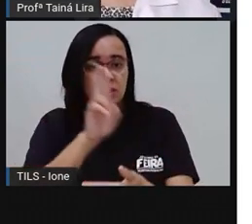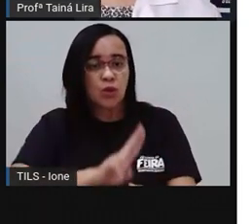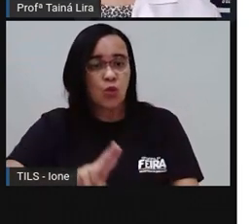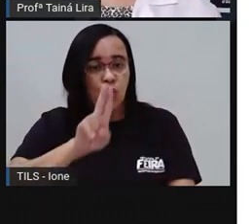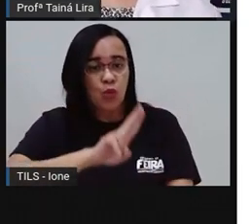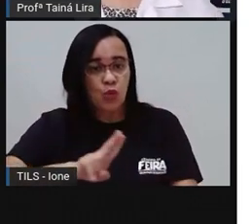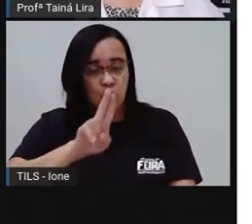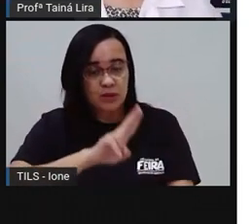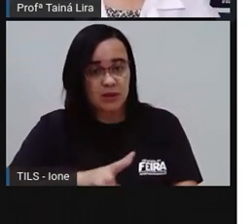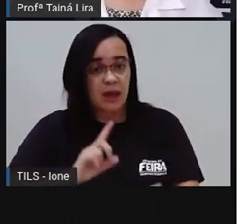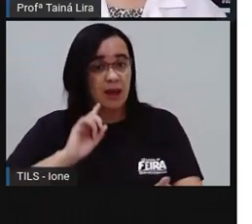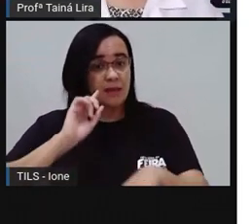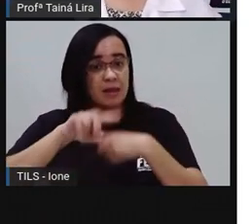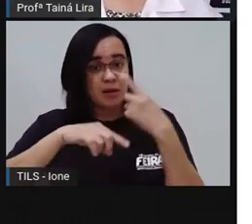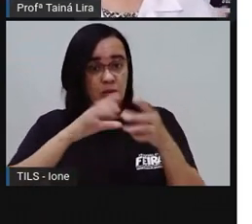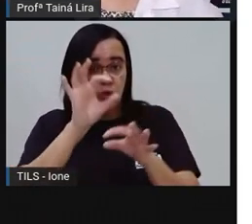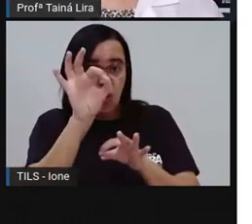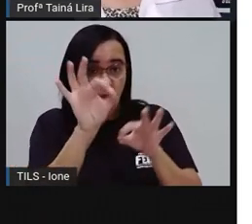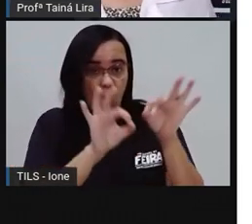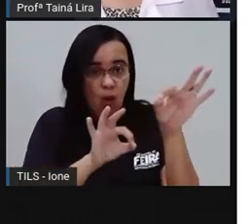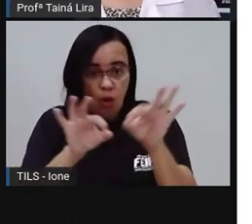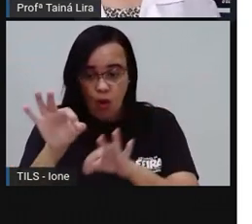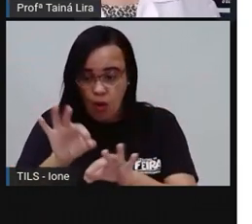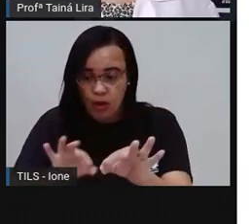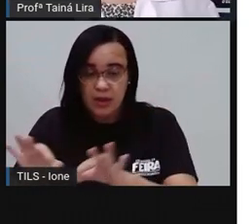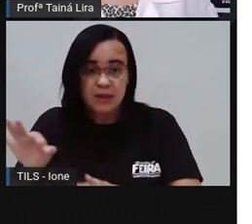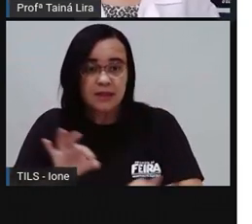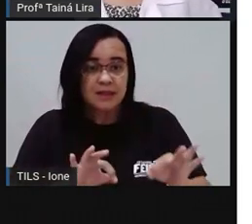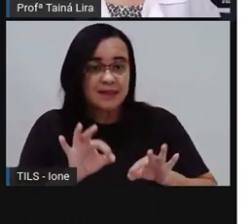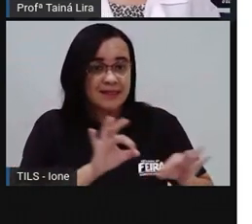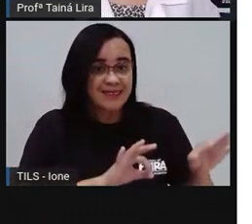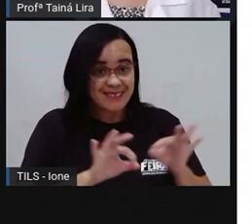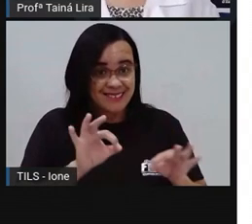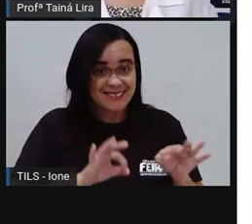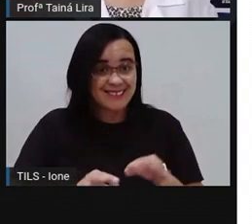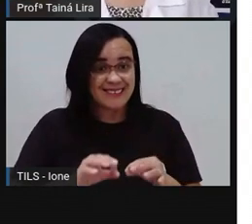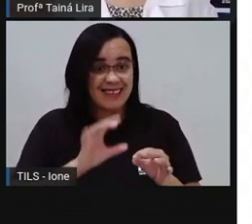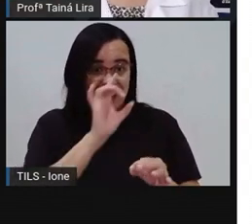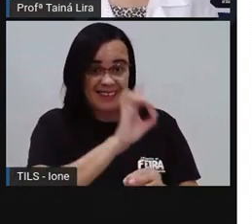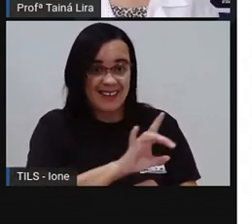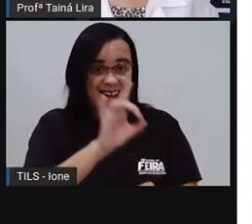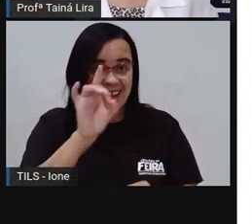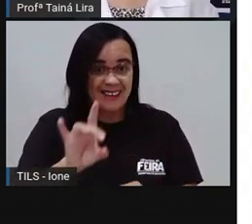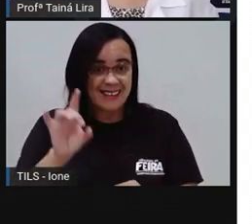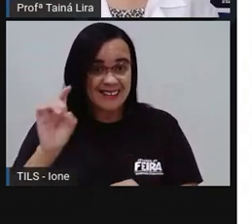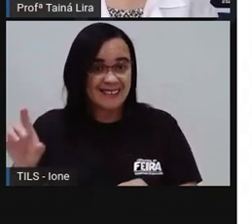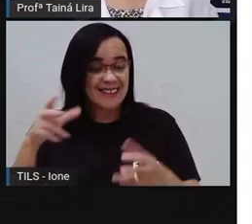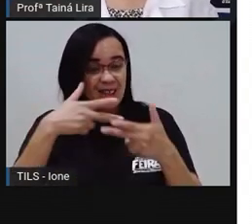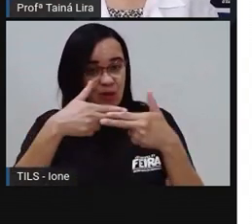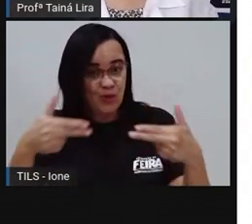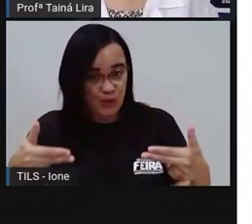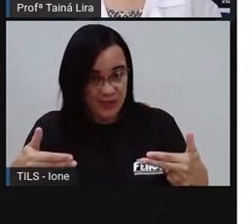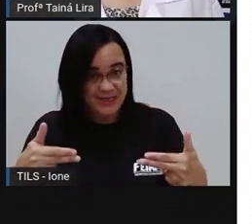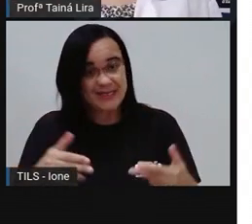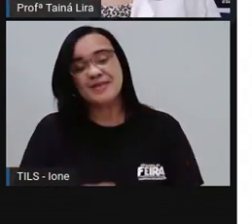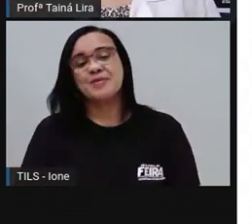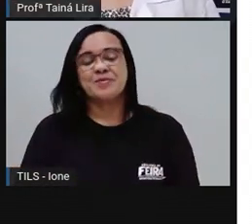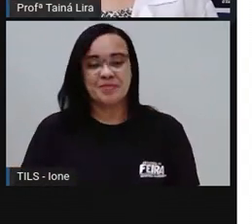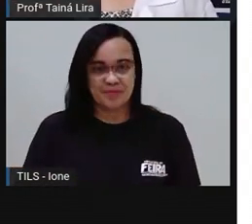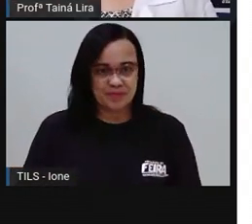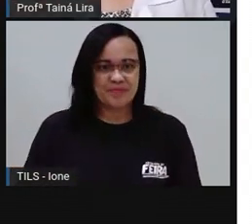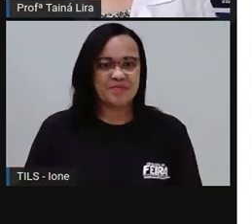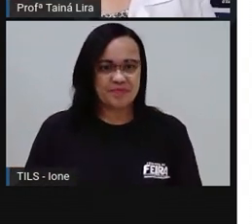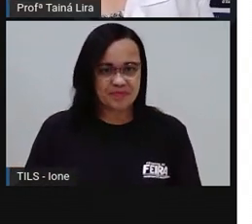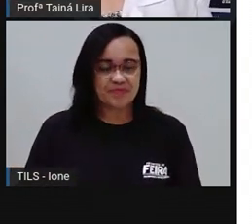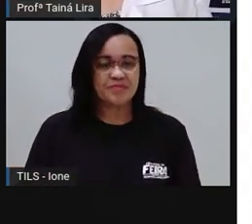Organizar o cenário Então olha lá Como vocês vão gravar um vídeo fazendo essa receita Você